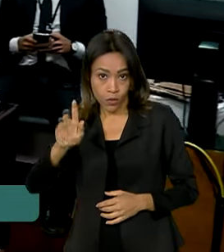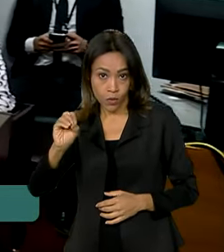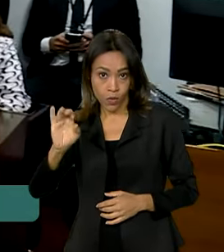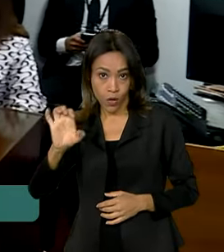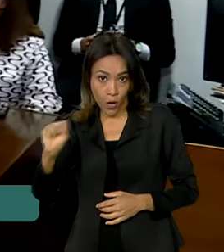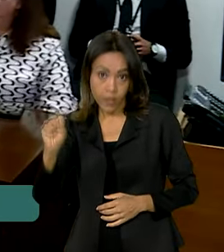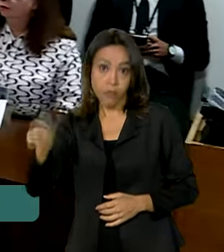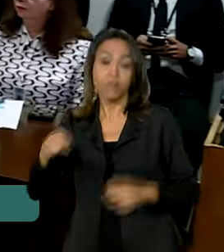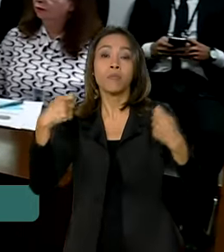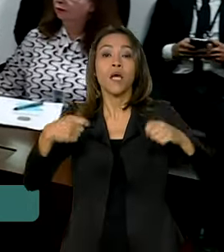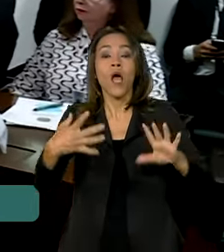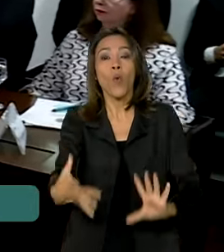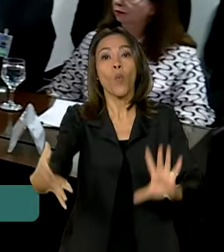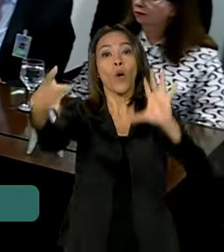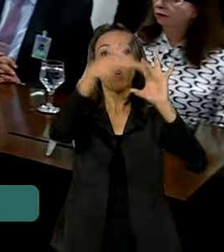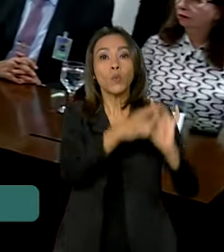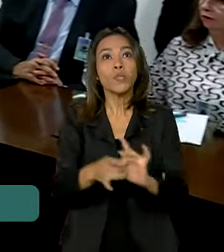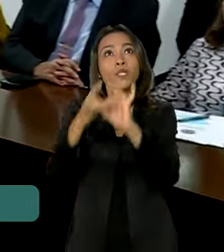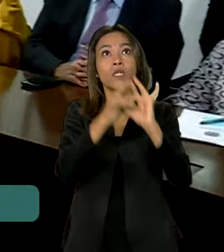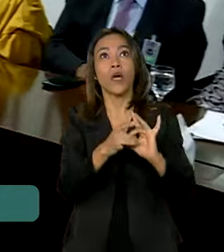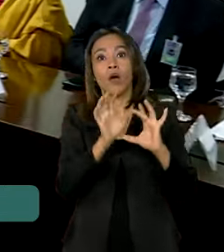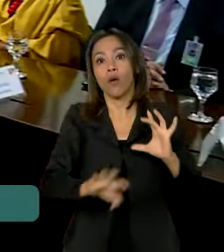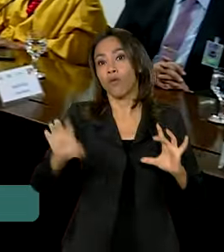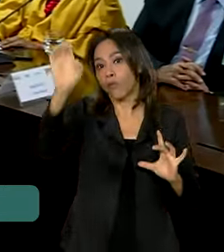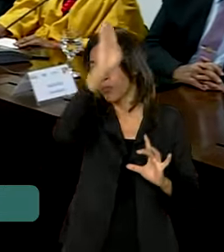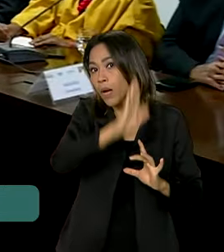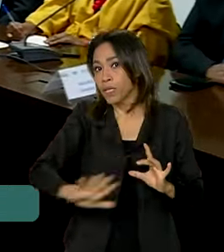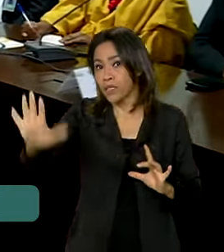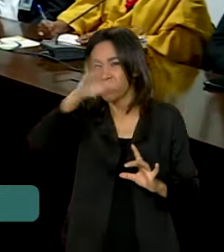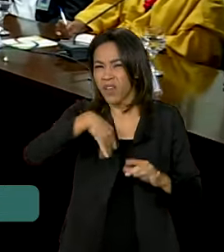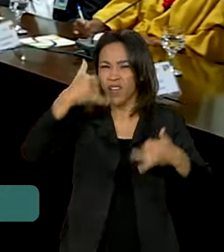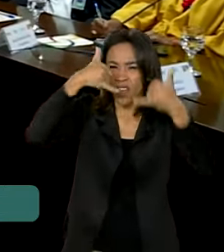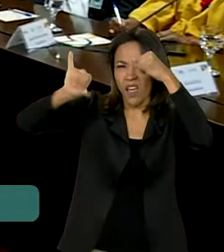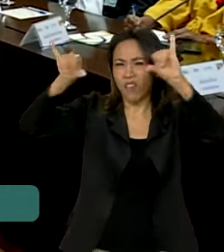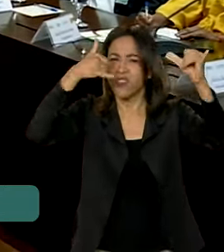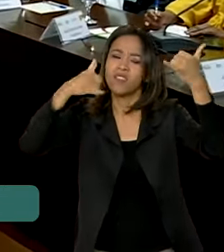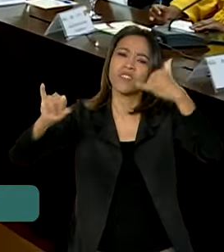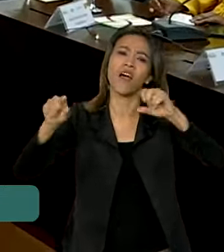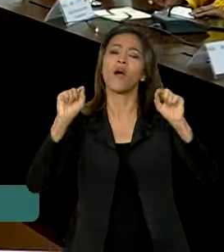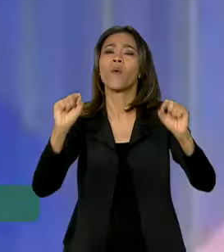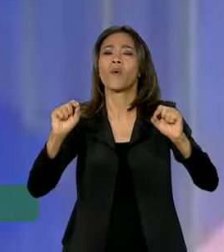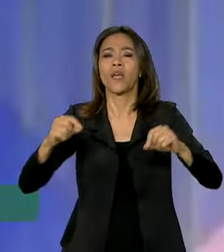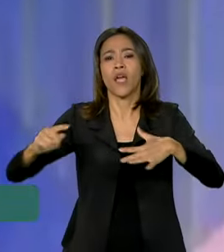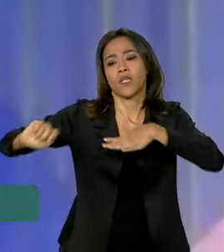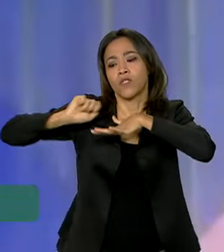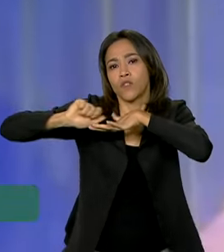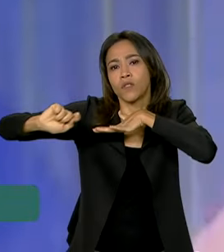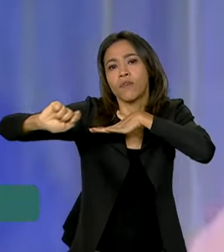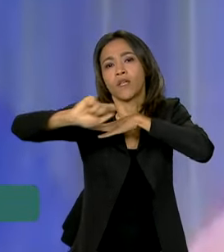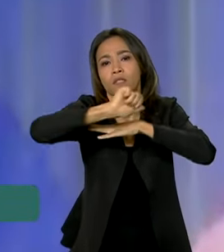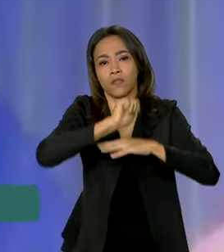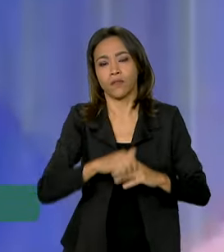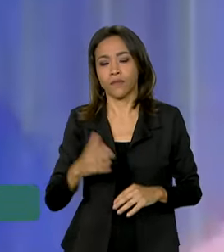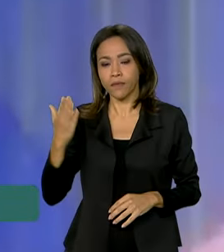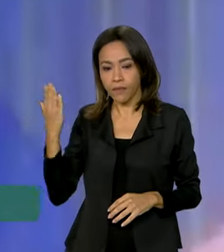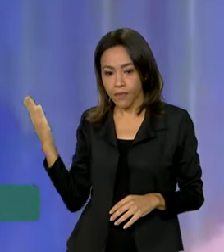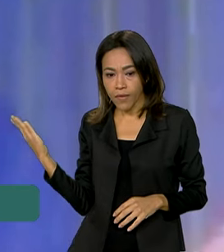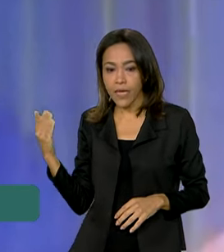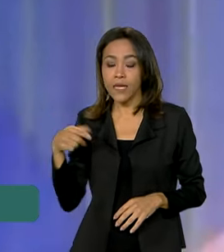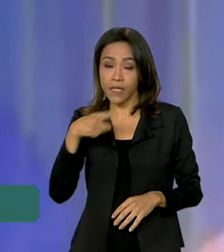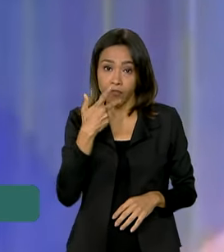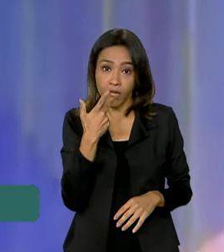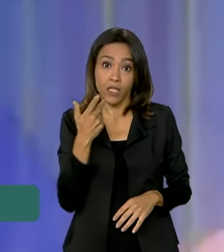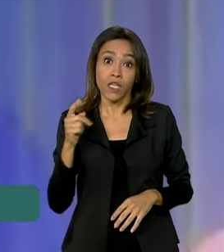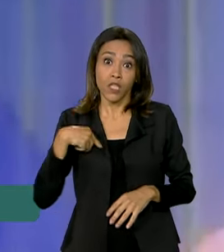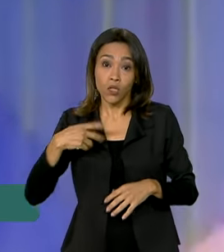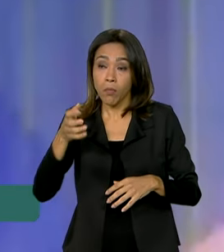para a reconstrução do Estado e o combate às notícias falsas que atrapalham as ações. Muitos de nós estamos assistindo a mentira